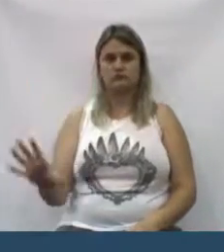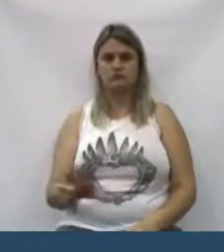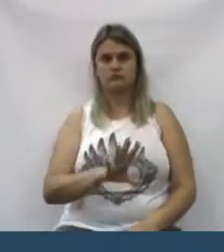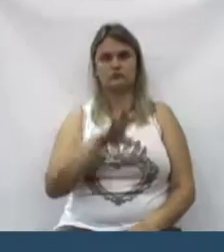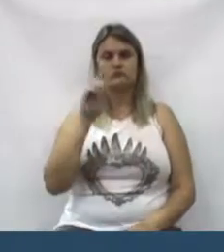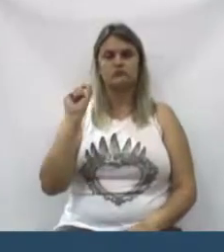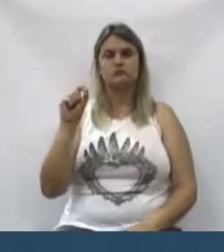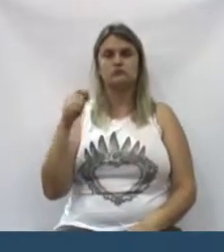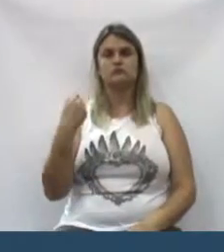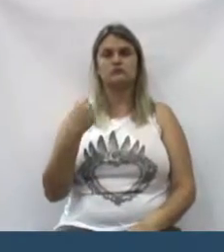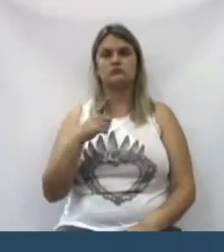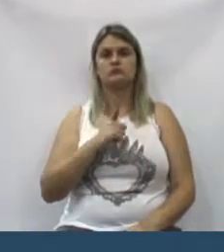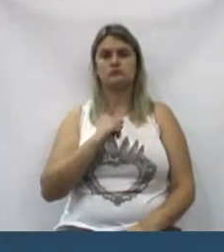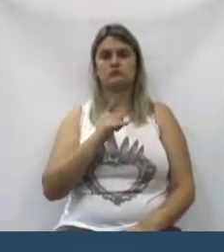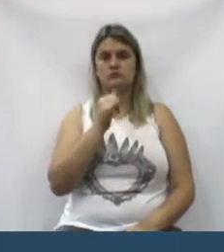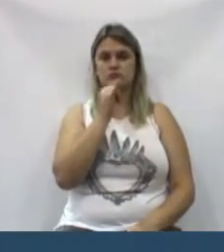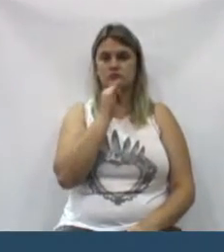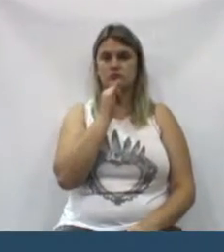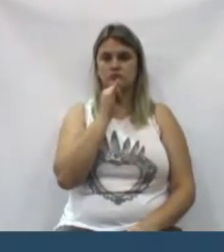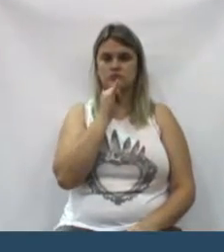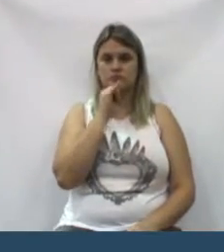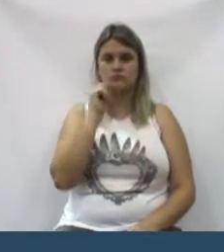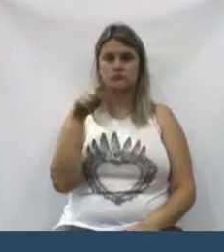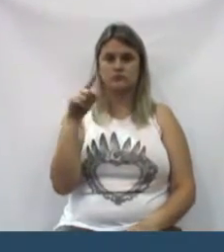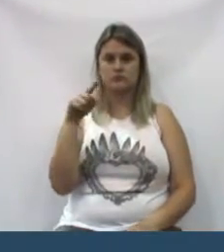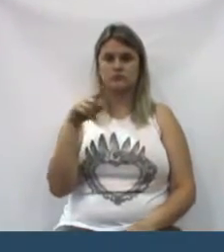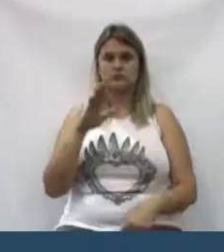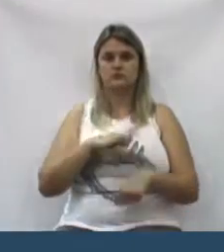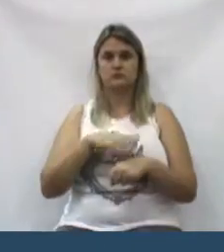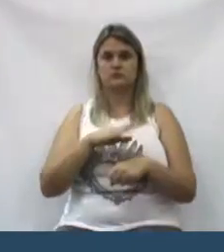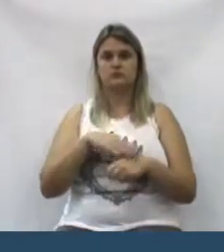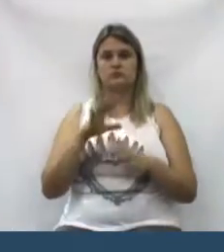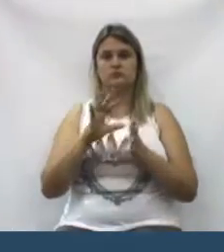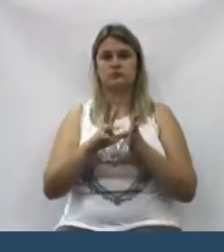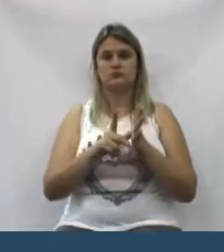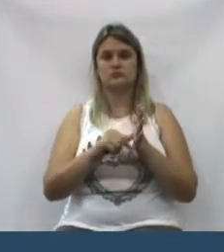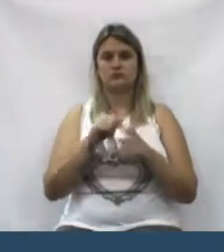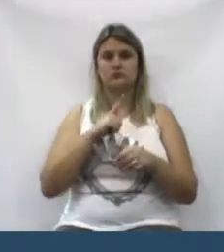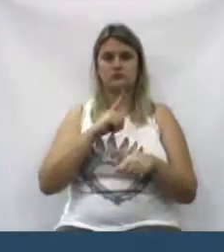Quem deveria dar exemplo são os maiores ladrões desse país.